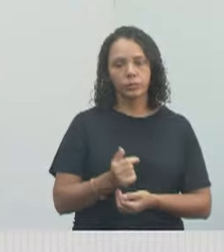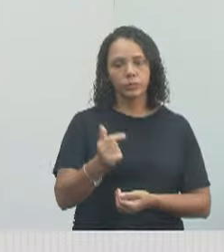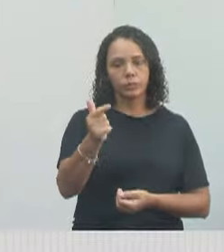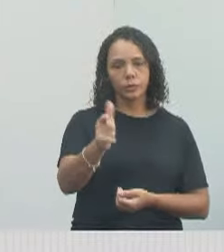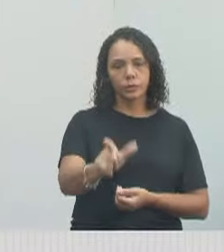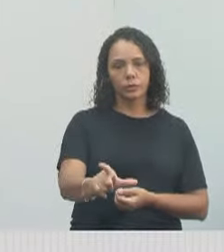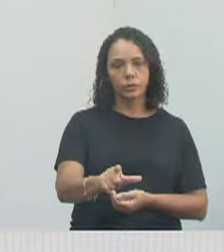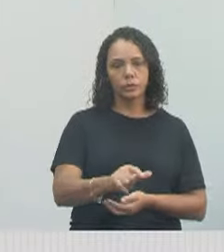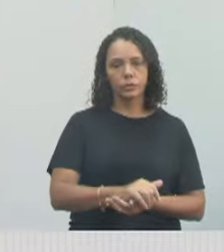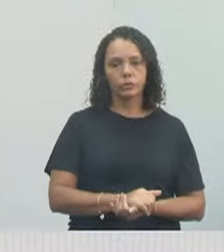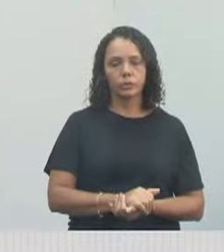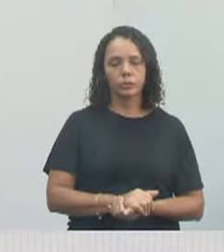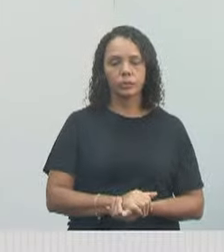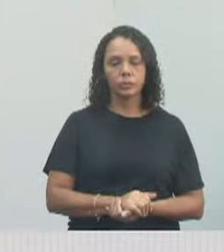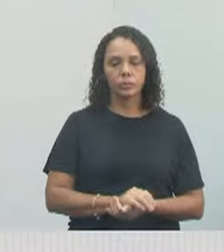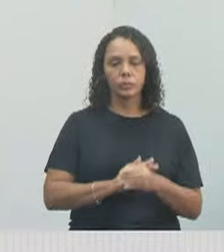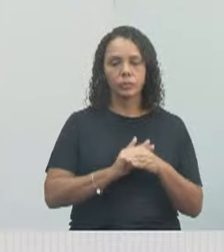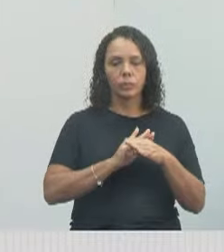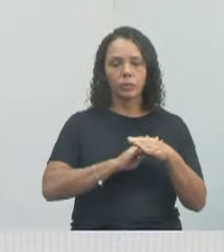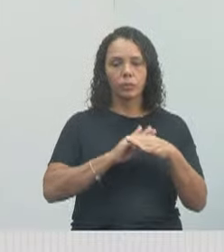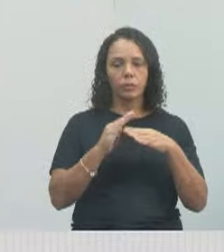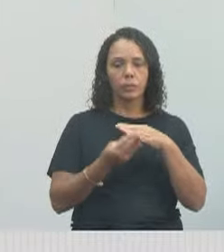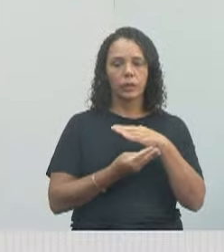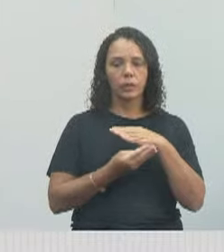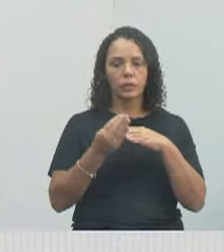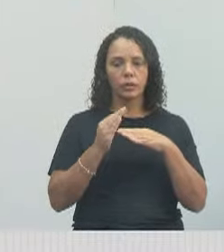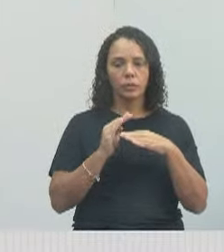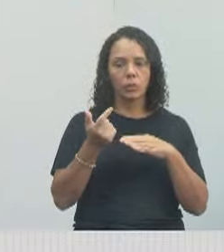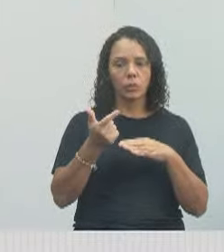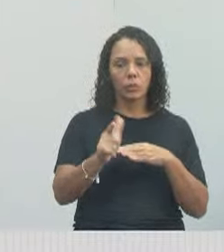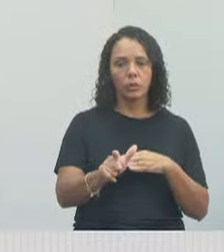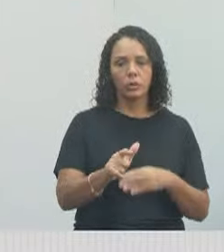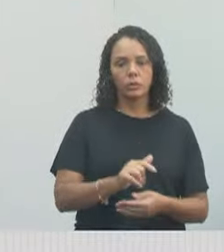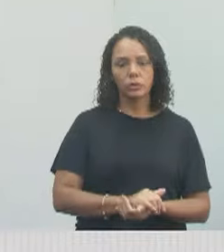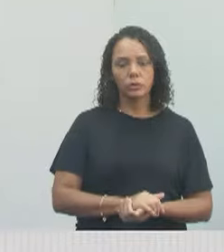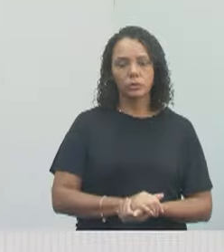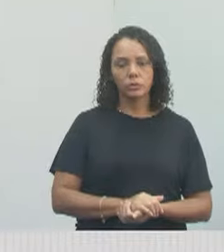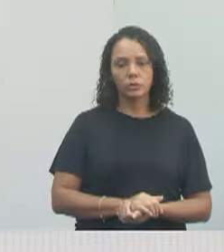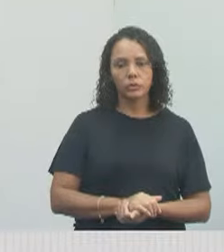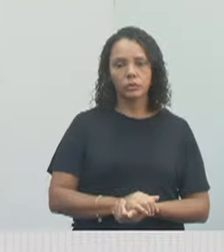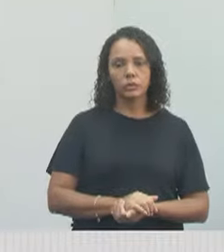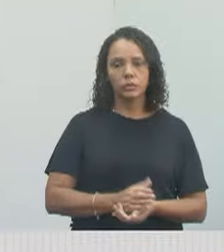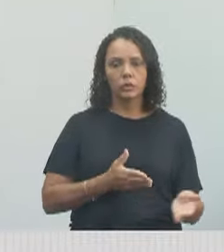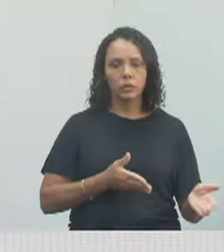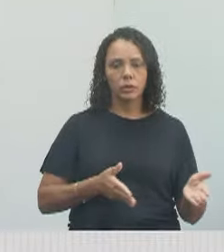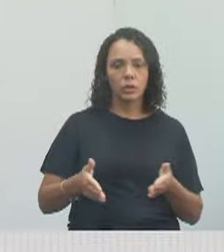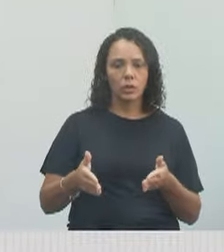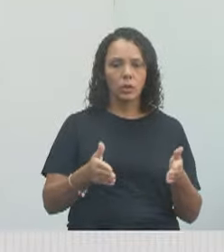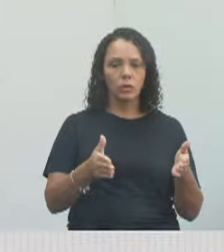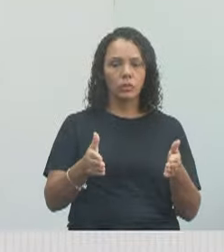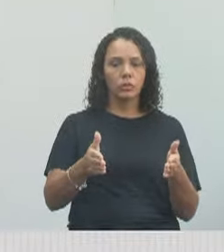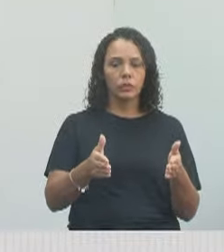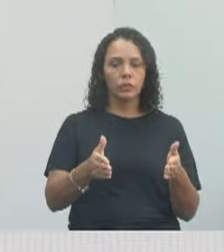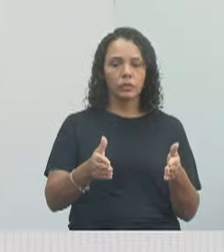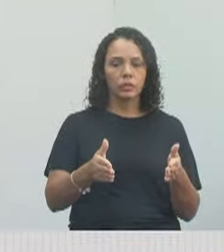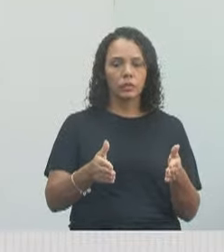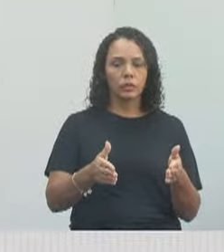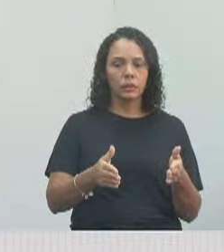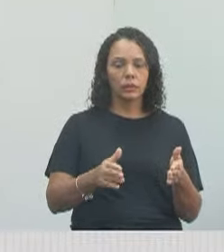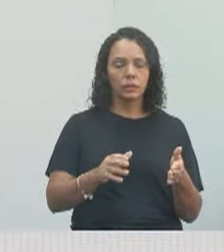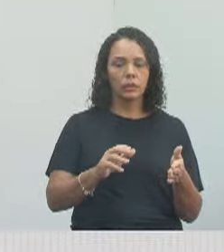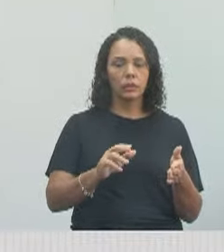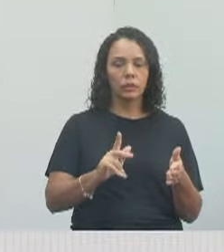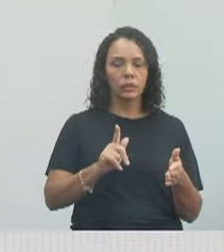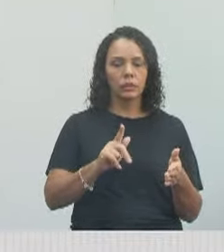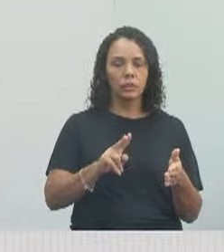Lá no Rio Cumprido, por favor. Isso, isso aí é uma travessa que luz, tá? Nós